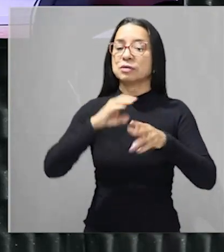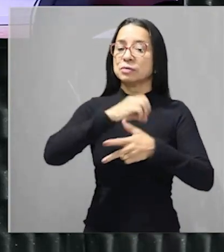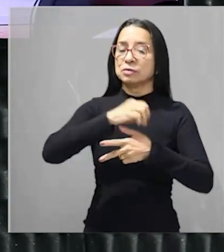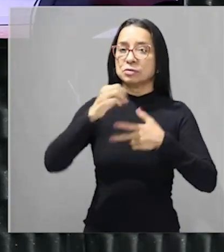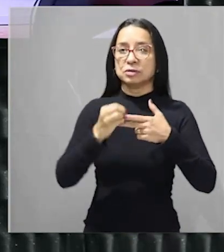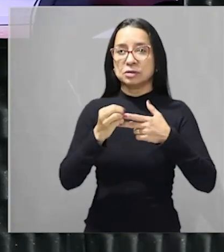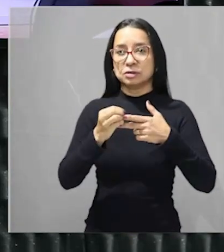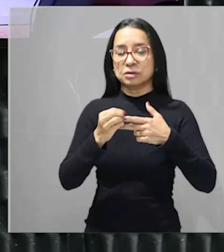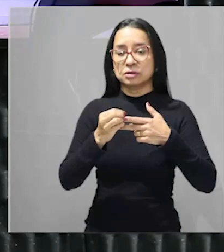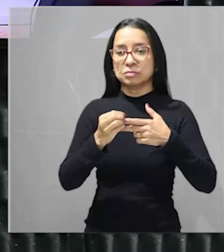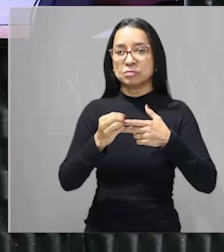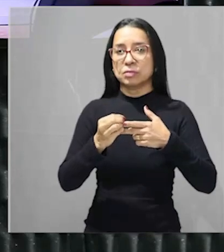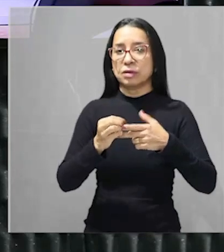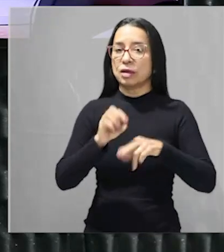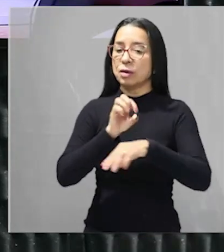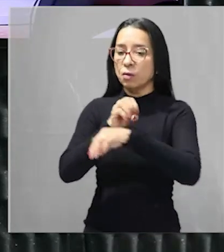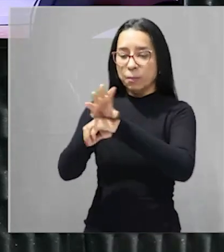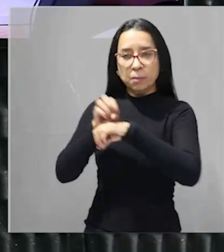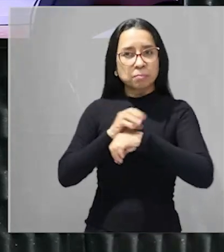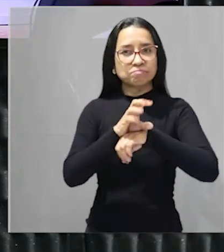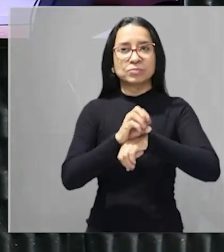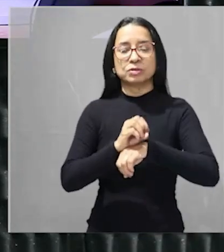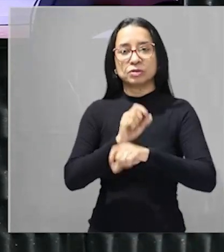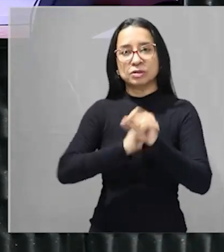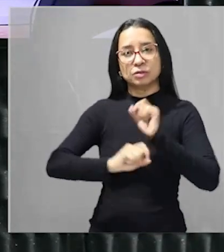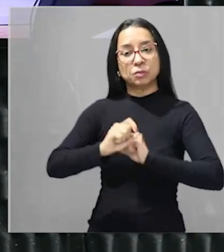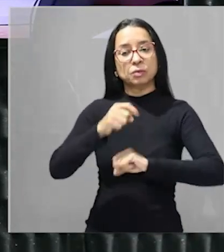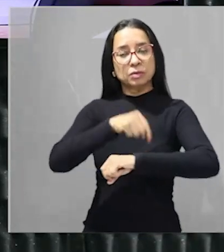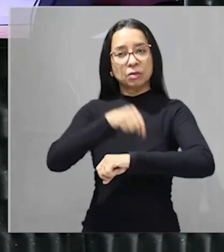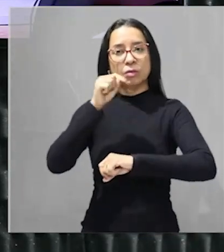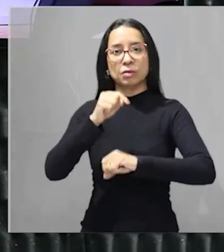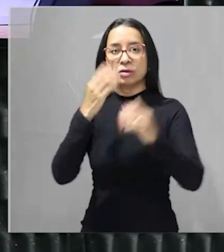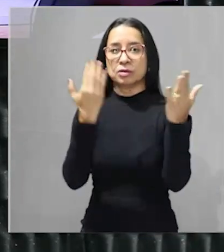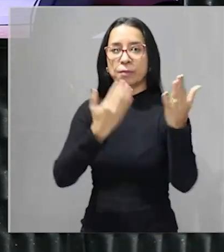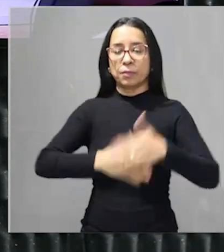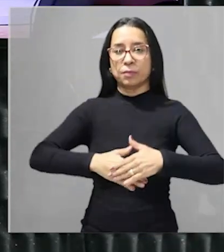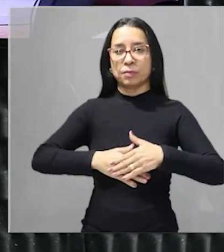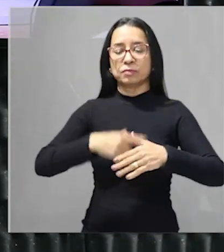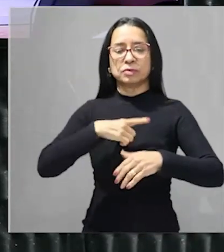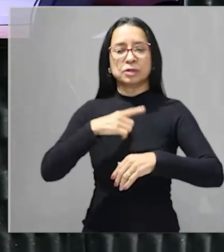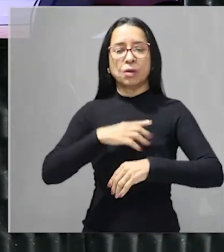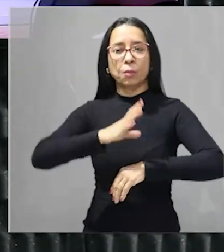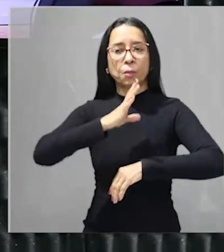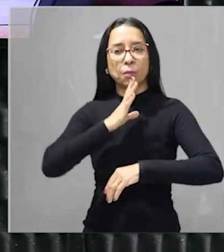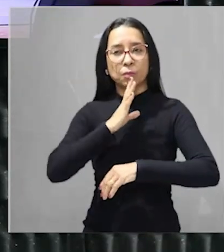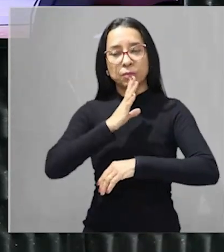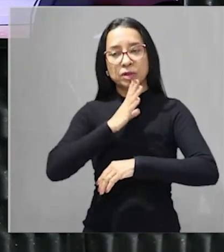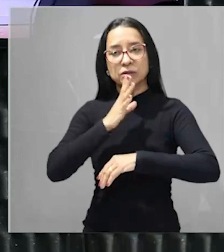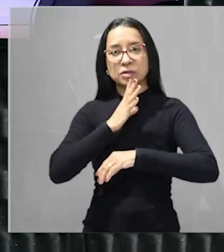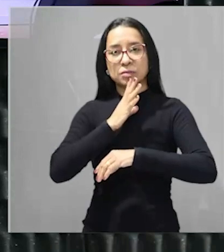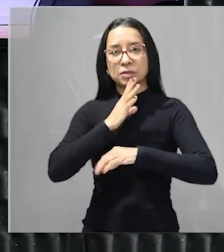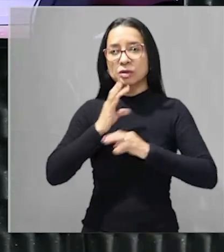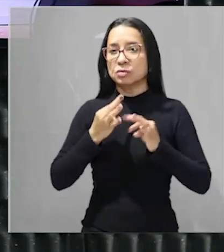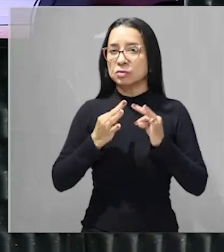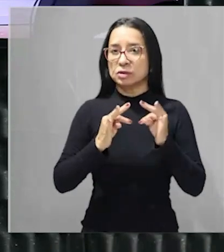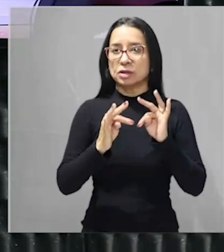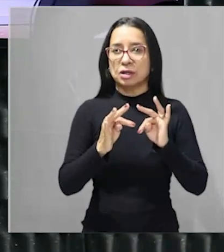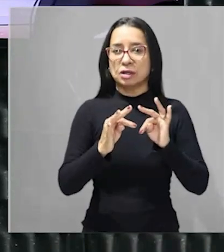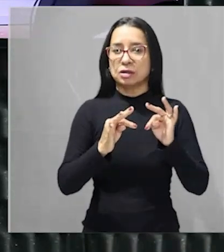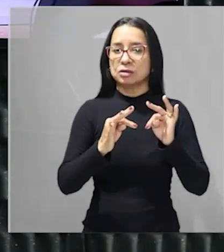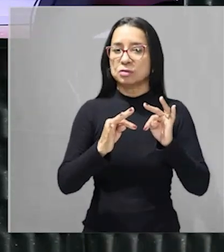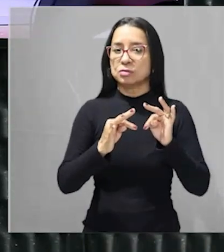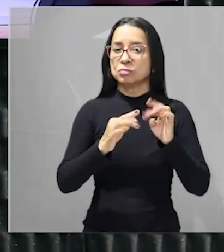e passando muita dica pra ti pra na hora da tua prova além do teu conhecimento técnico né daquelas